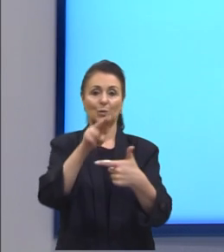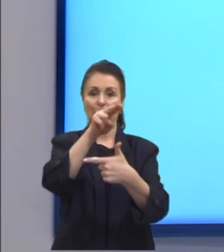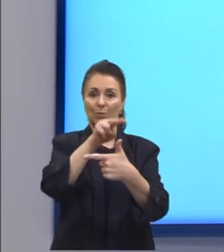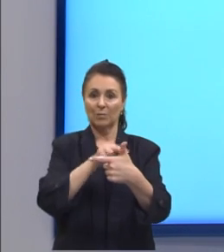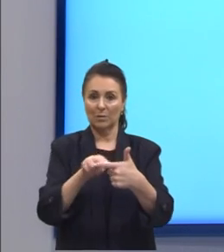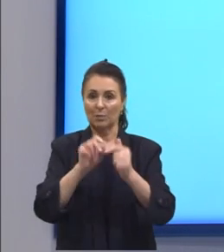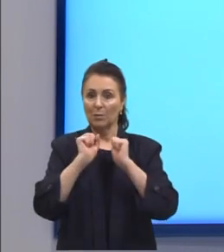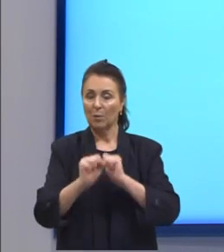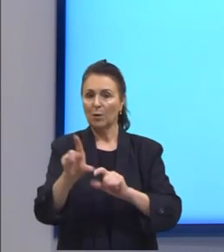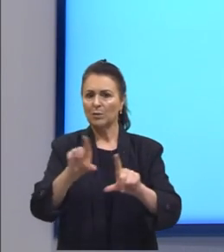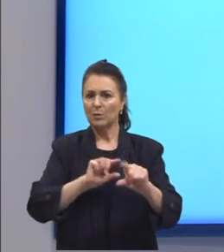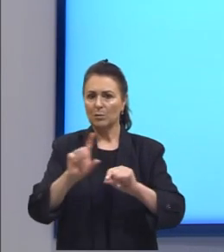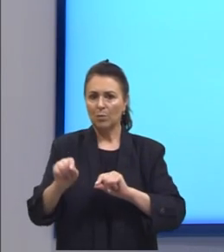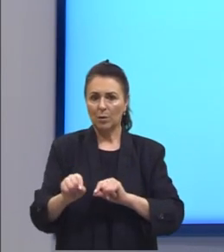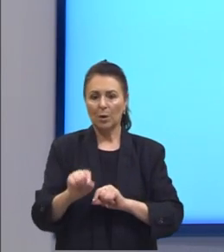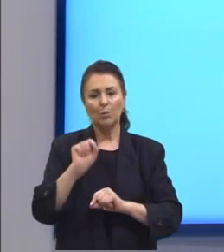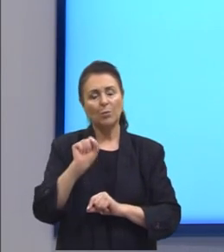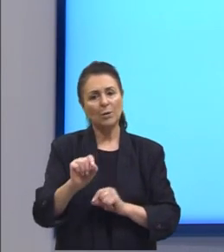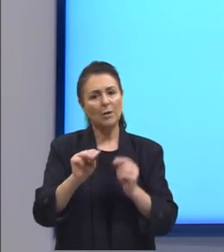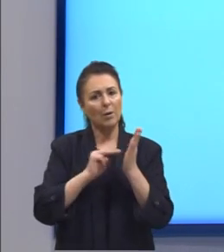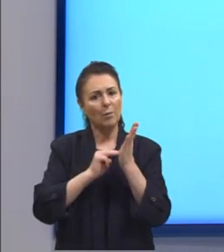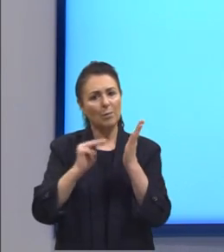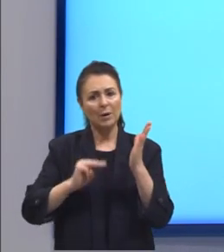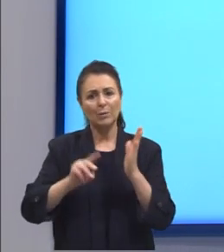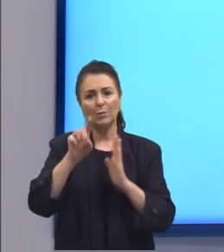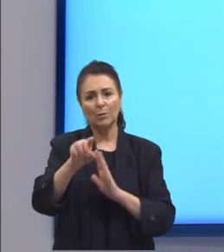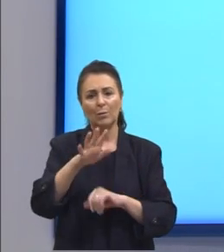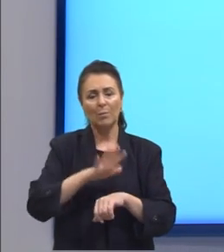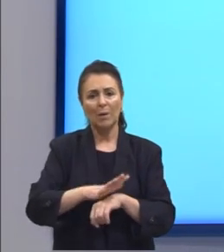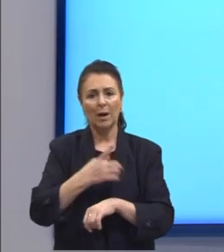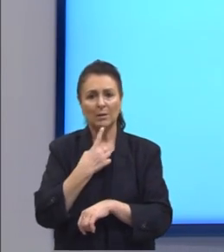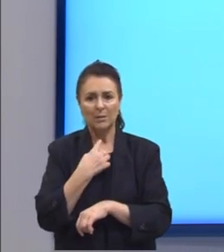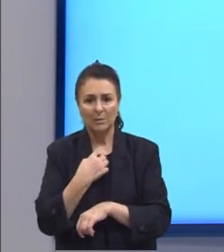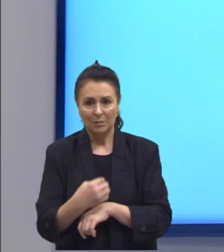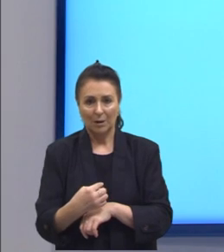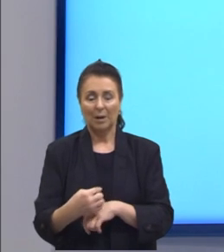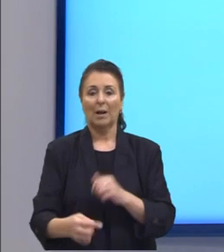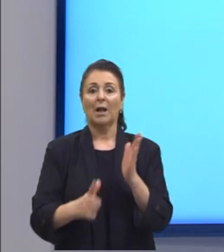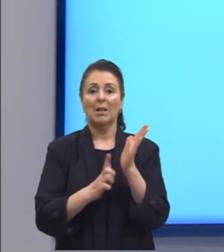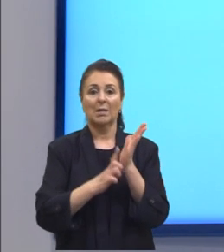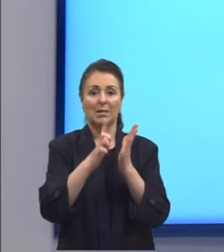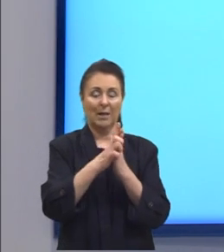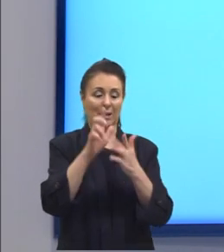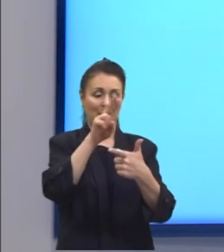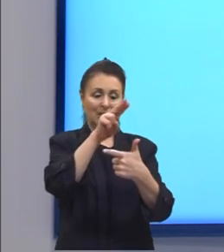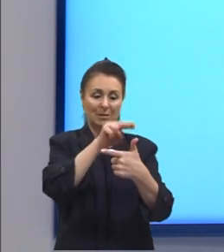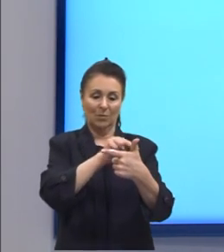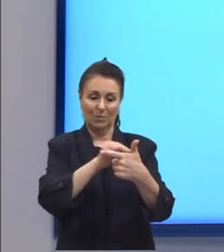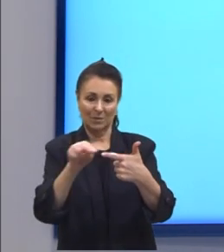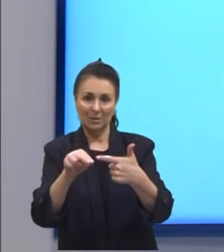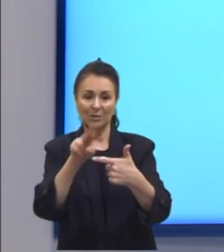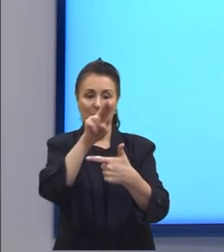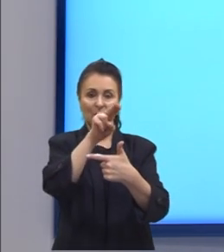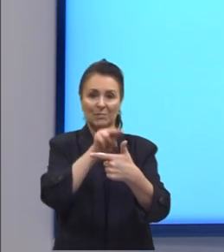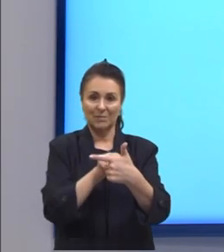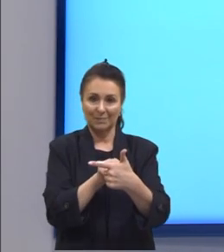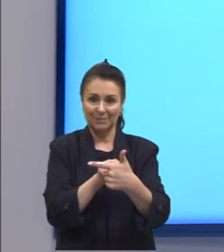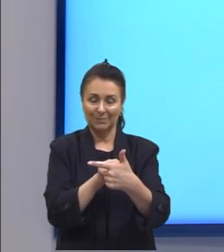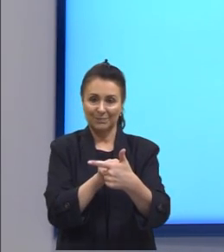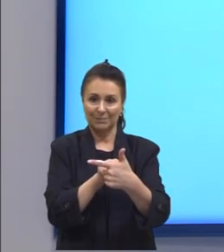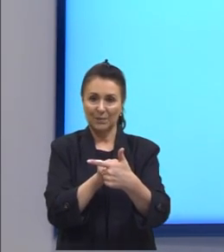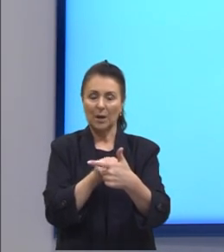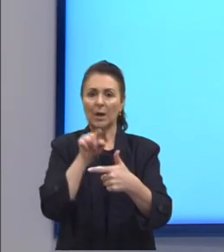escolher aquele método que fica mais fácil para vocês lei dos cossenos ou lei dos senos nessa